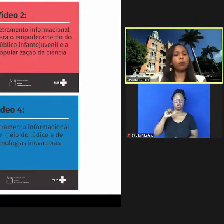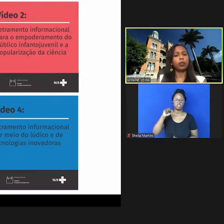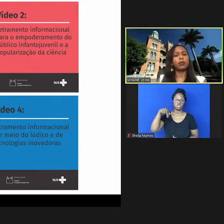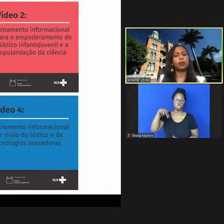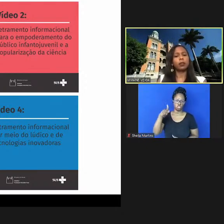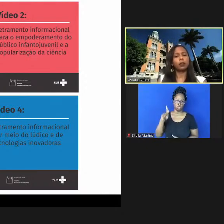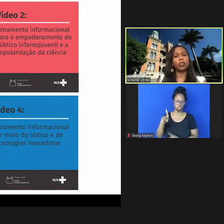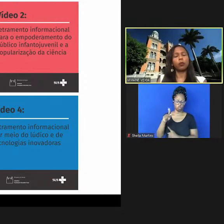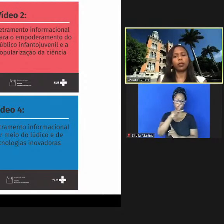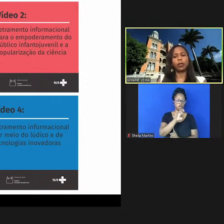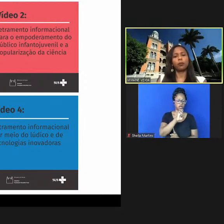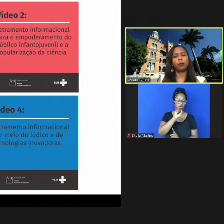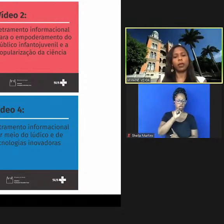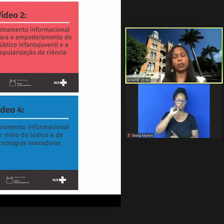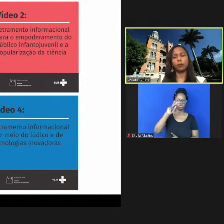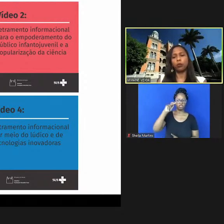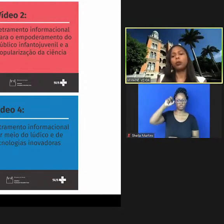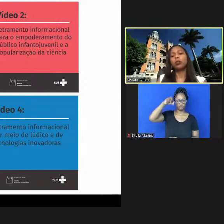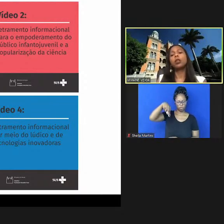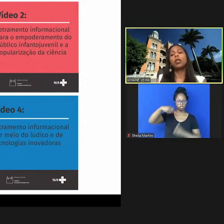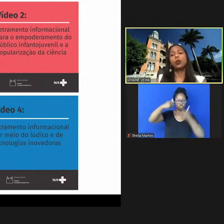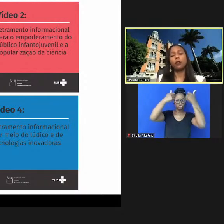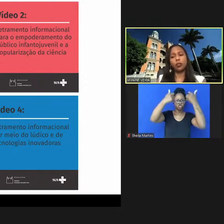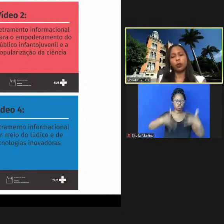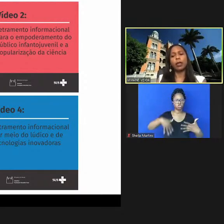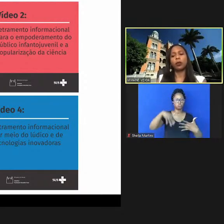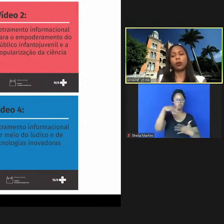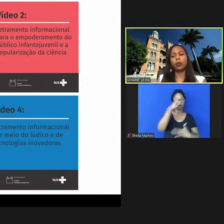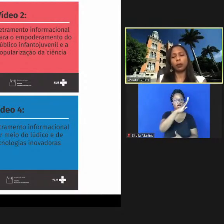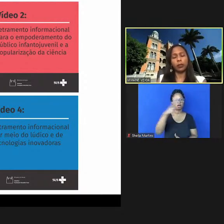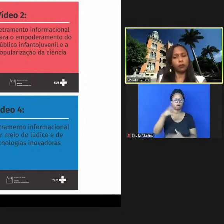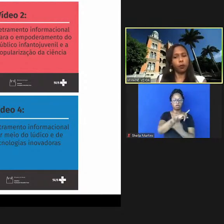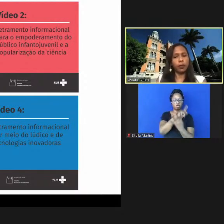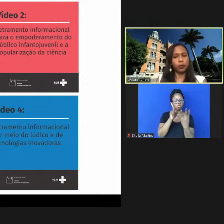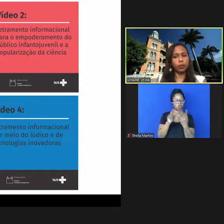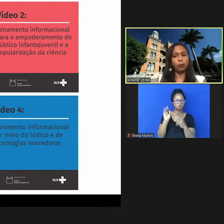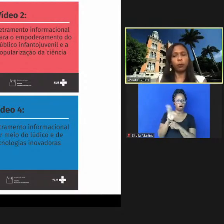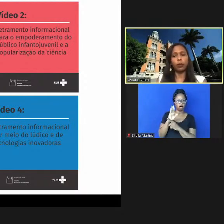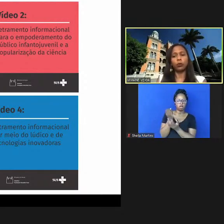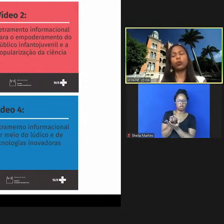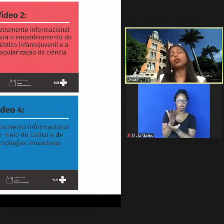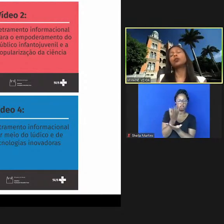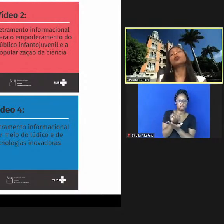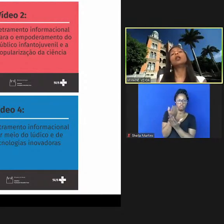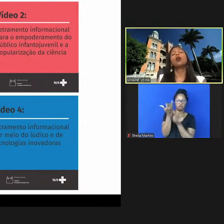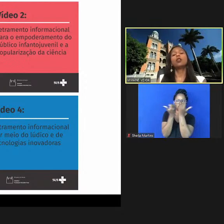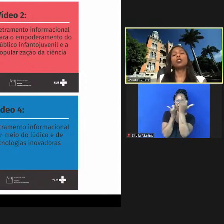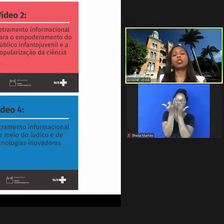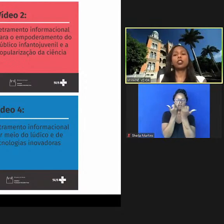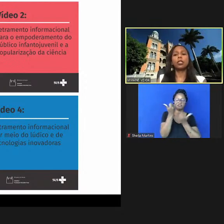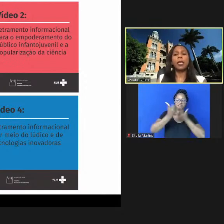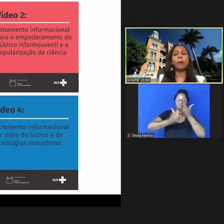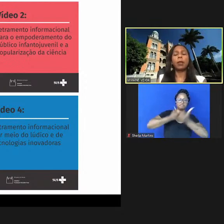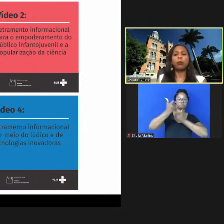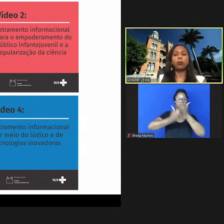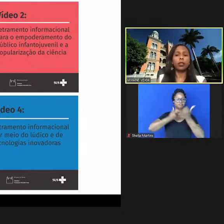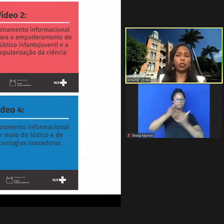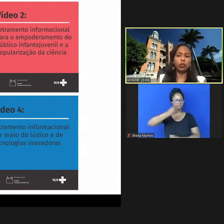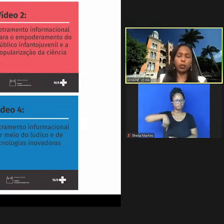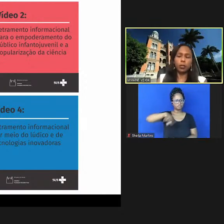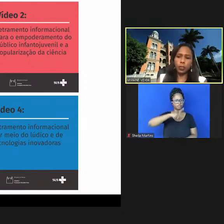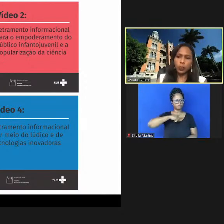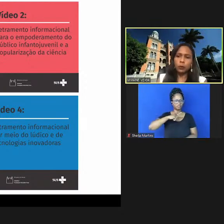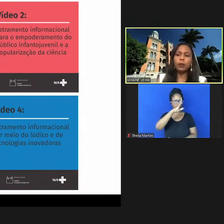a importância das bibliotecas para esse público e o vídeo 4 que é o letramento informacional por meio lúdico onde a gente tem a